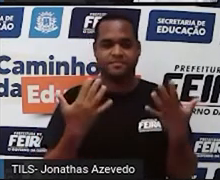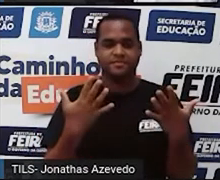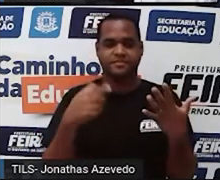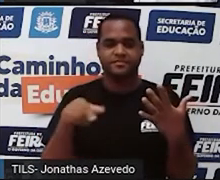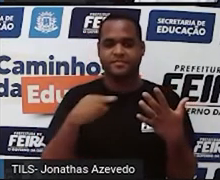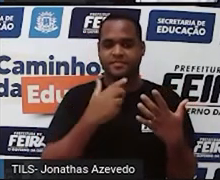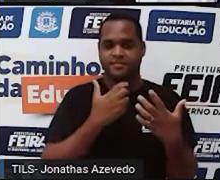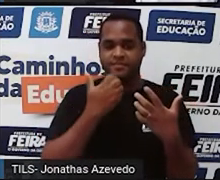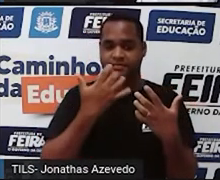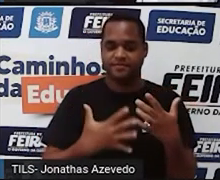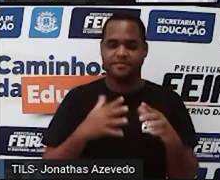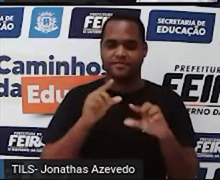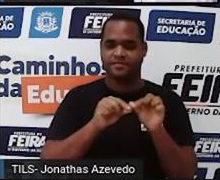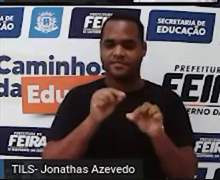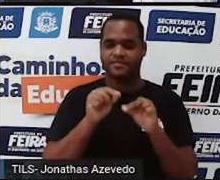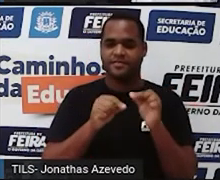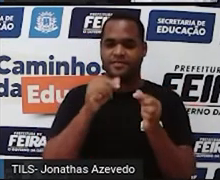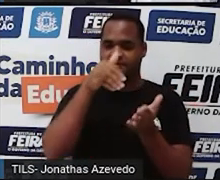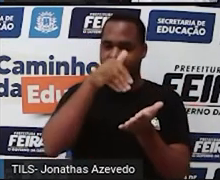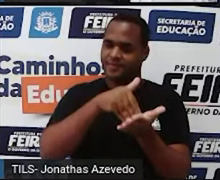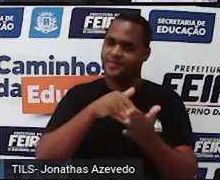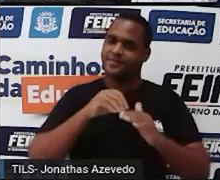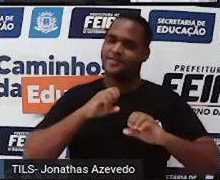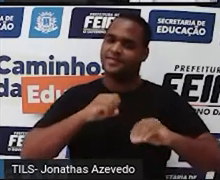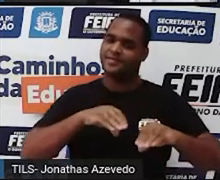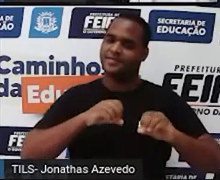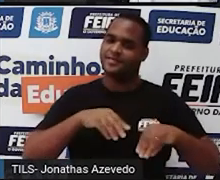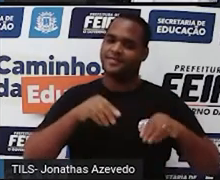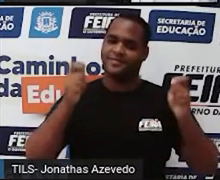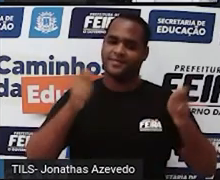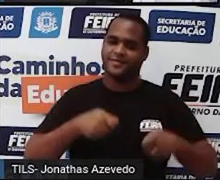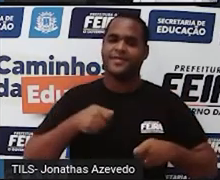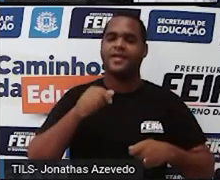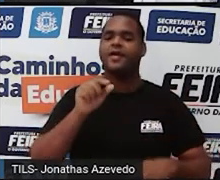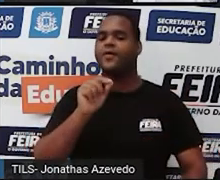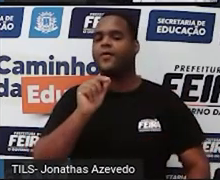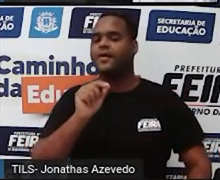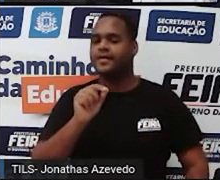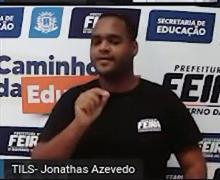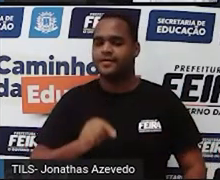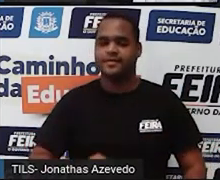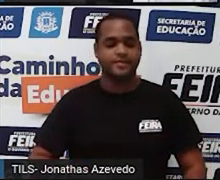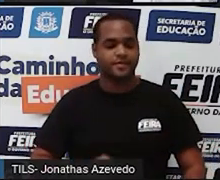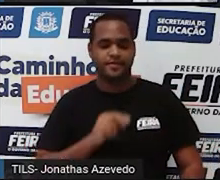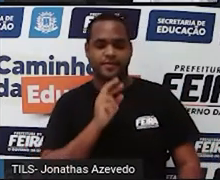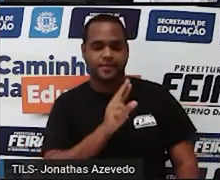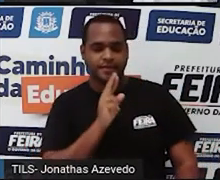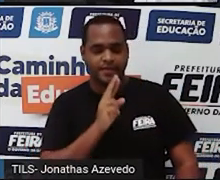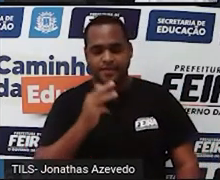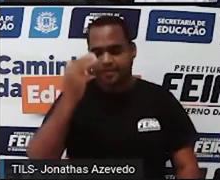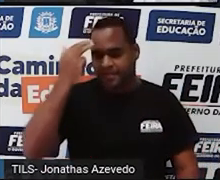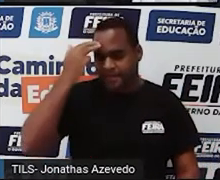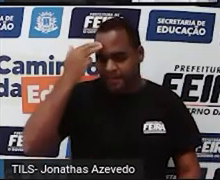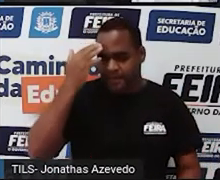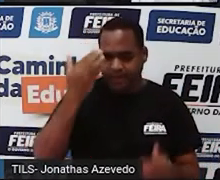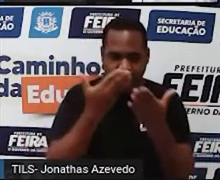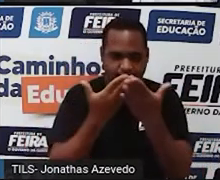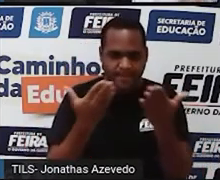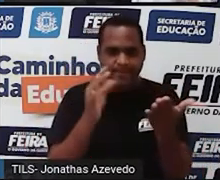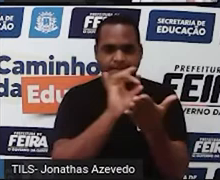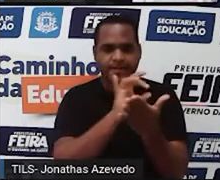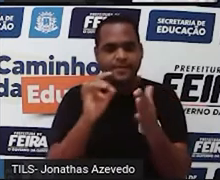falando dessa última aula, eu queria fazer um exercíciozinho de memória com você, né?